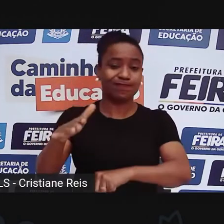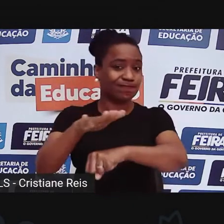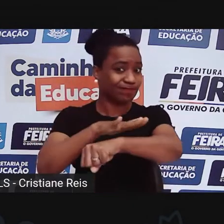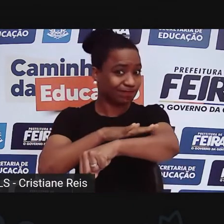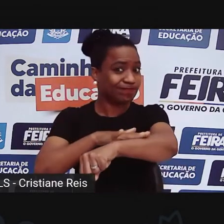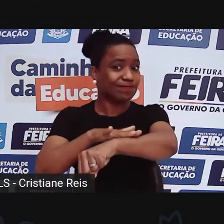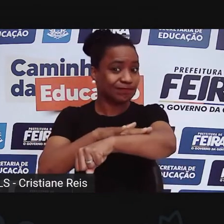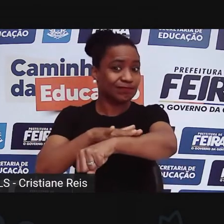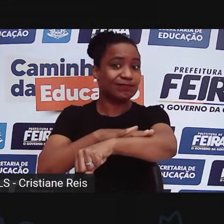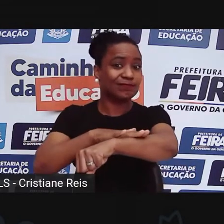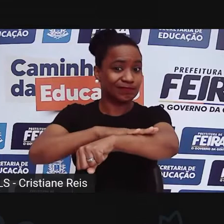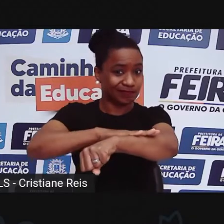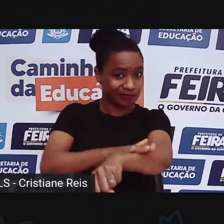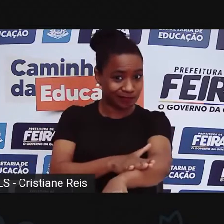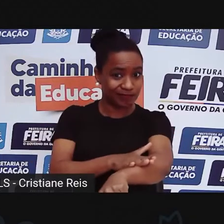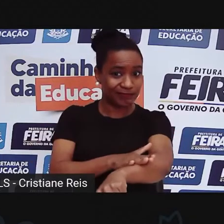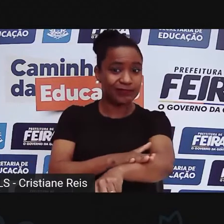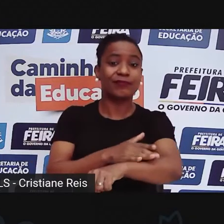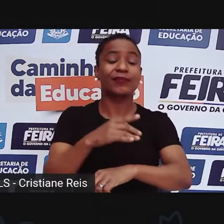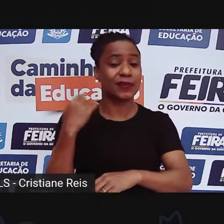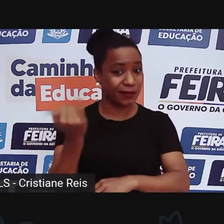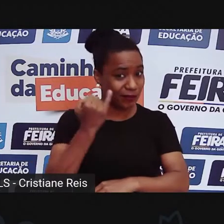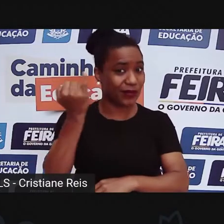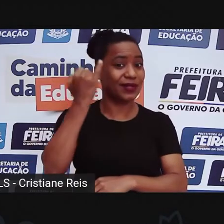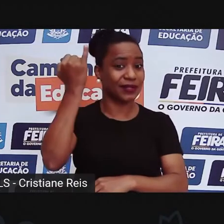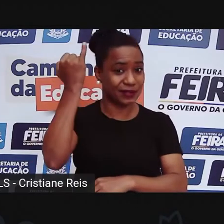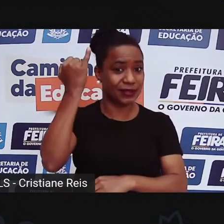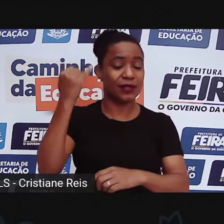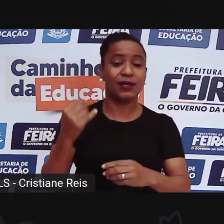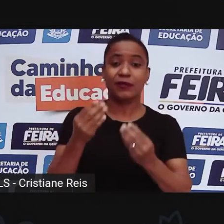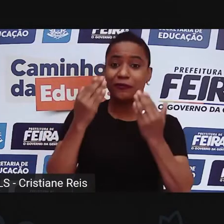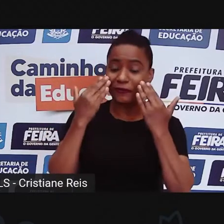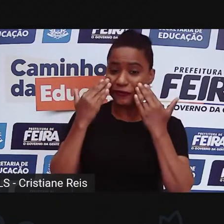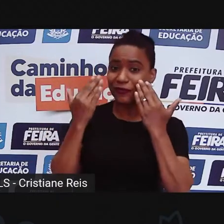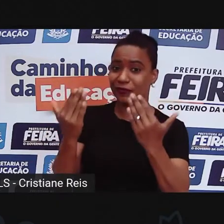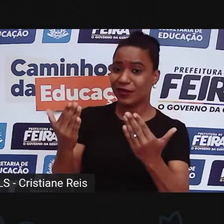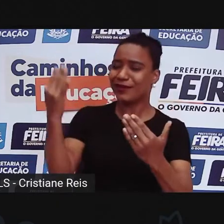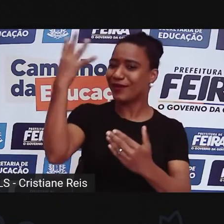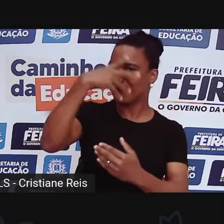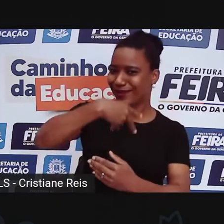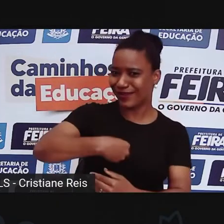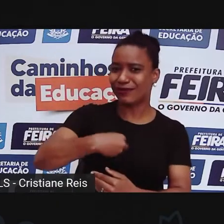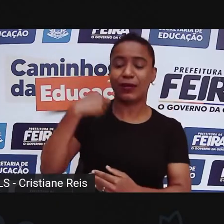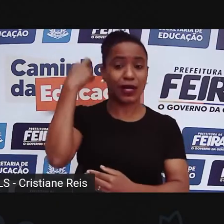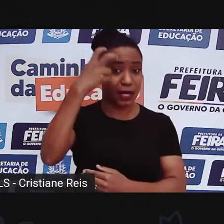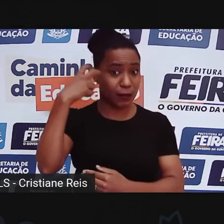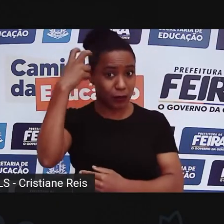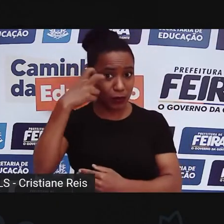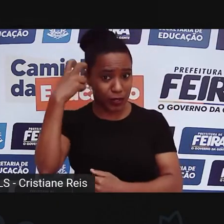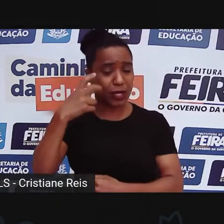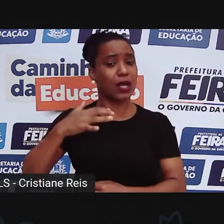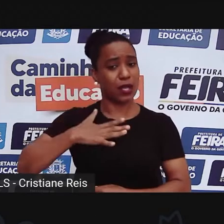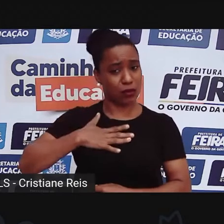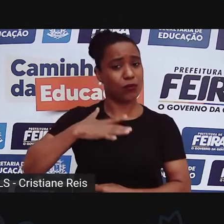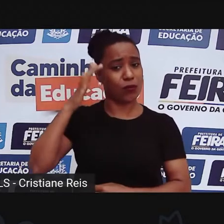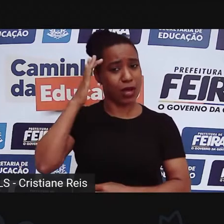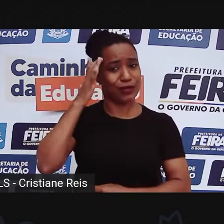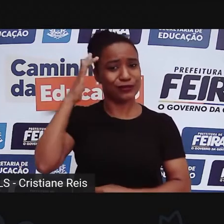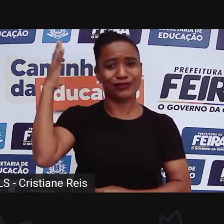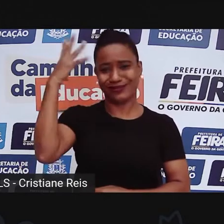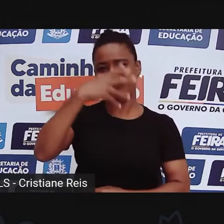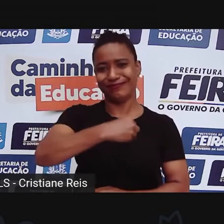falar sobre a exaltação, o que é belo e a capoeira, eu considero uma das práticas,